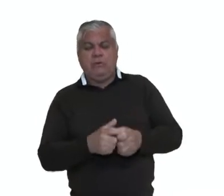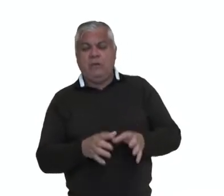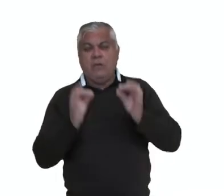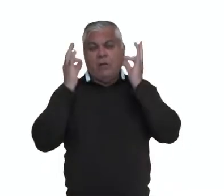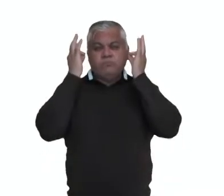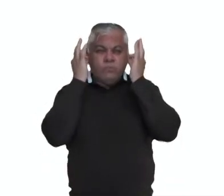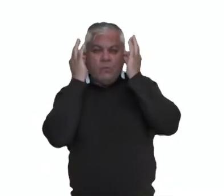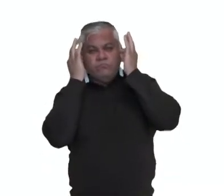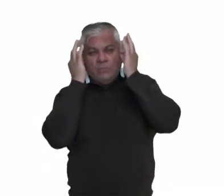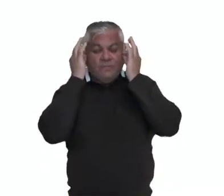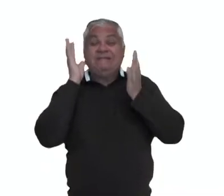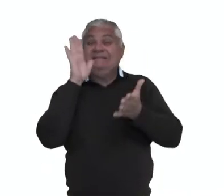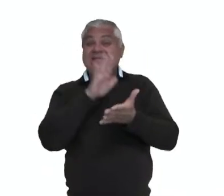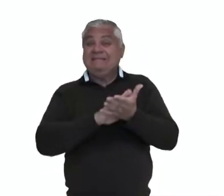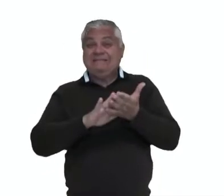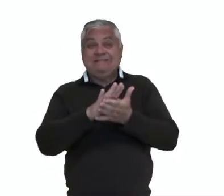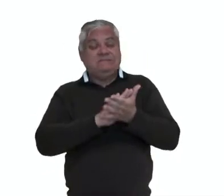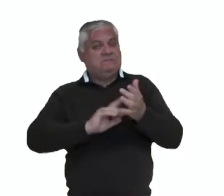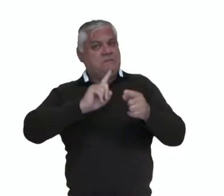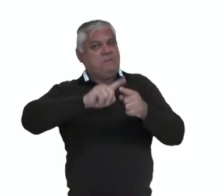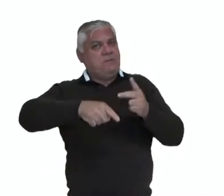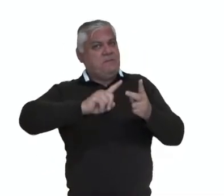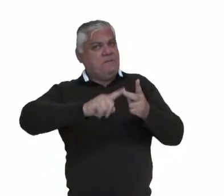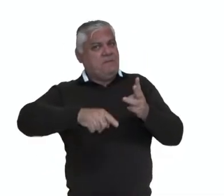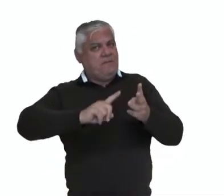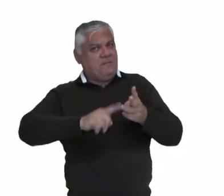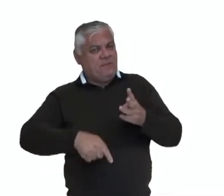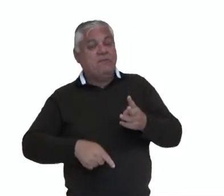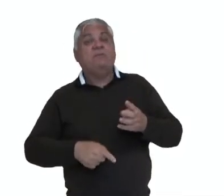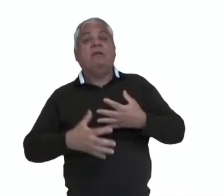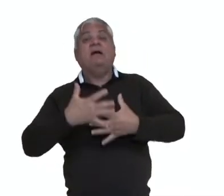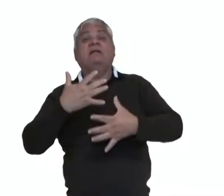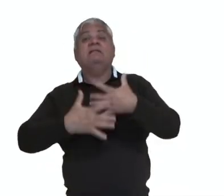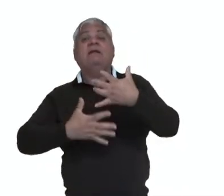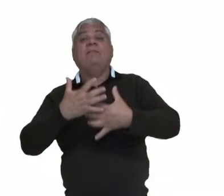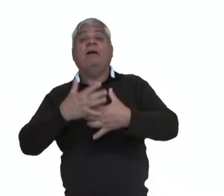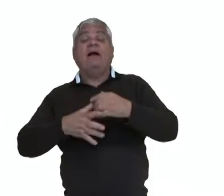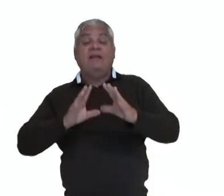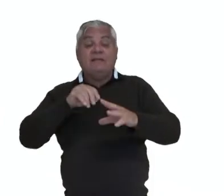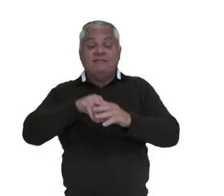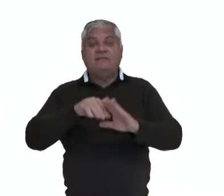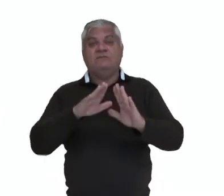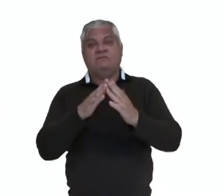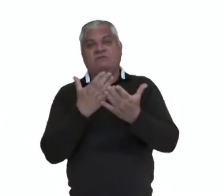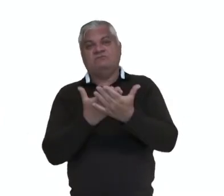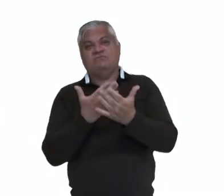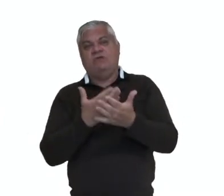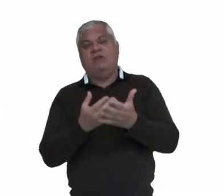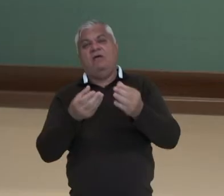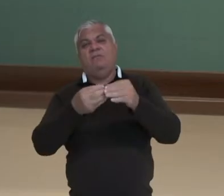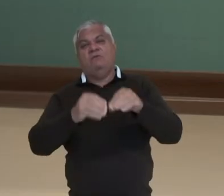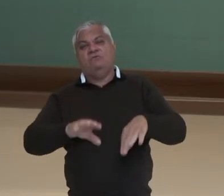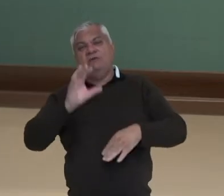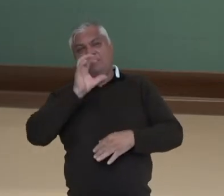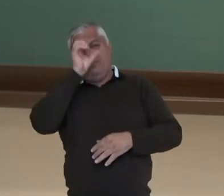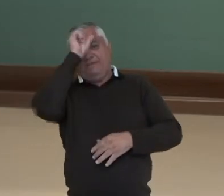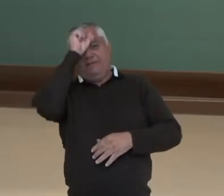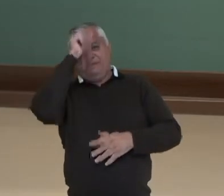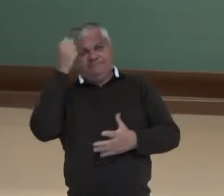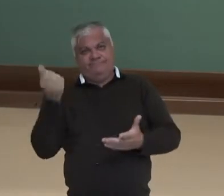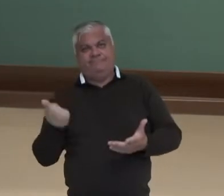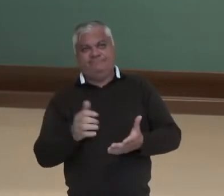dispositivos de comunicação e entretenimento que perturbe o ambiente escolar ou prejudiquem o aprendizado.